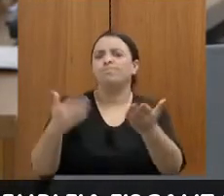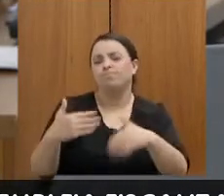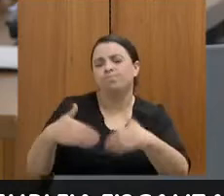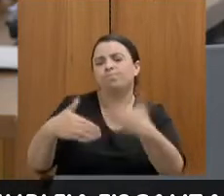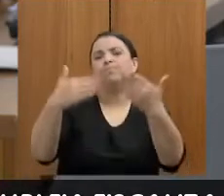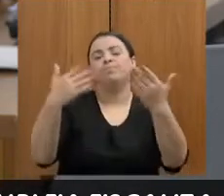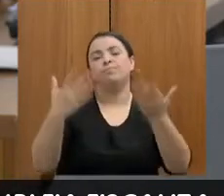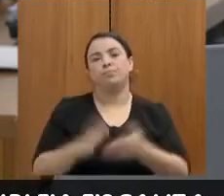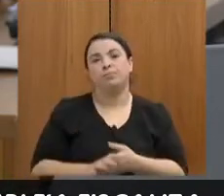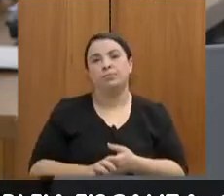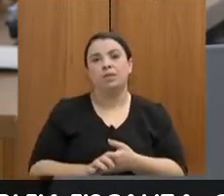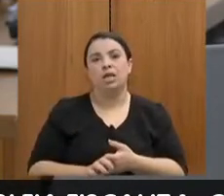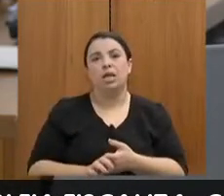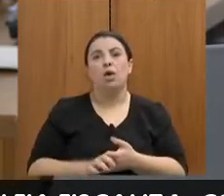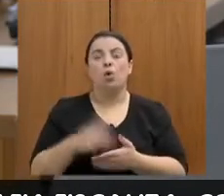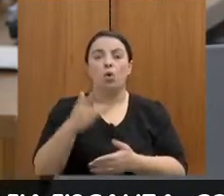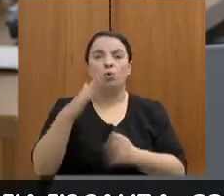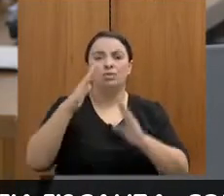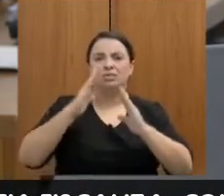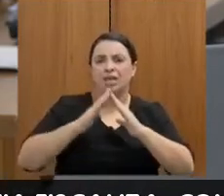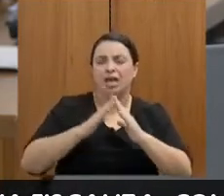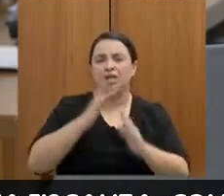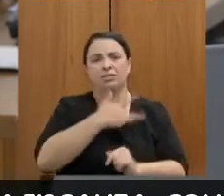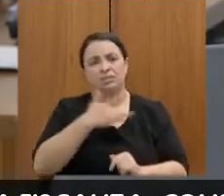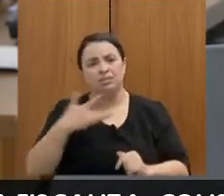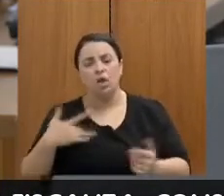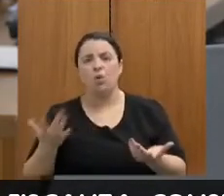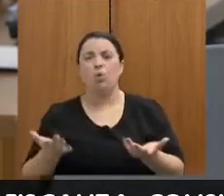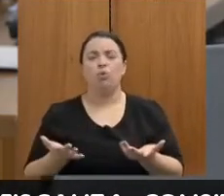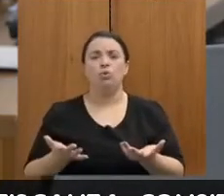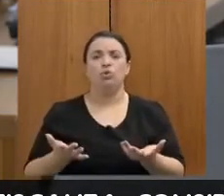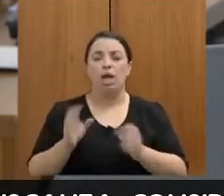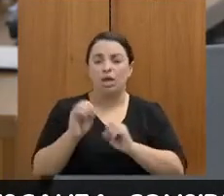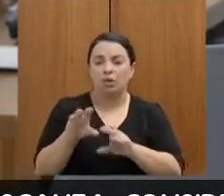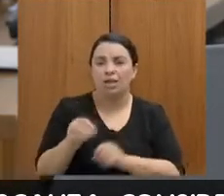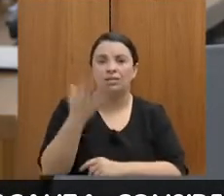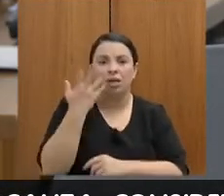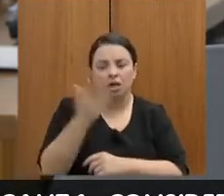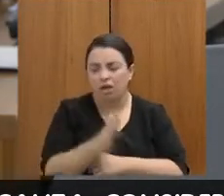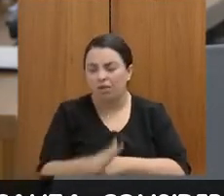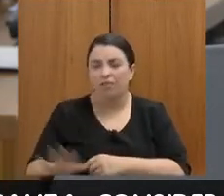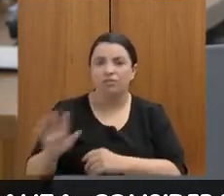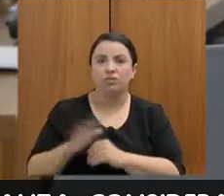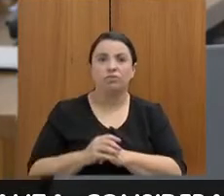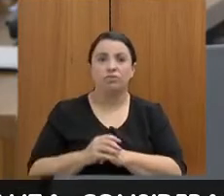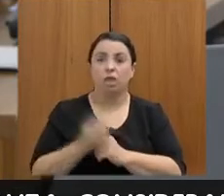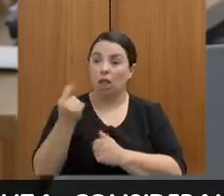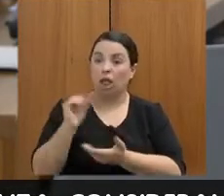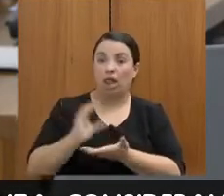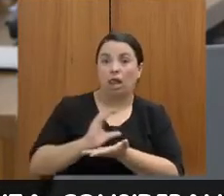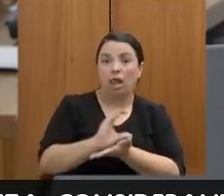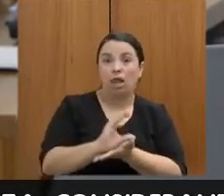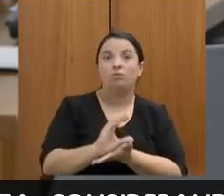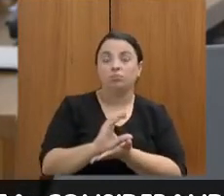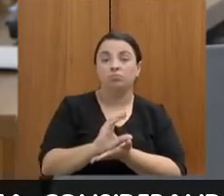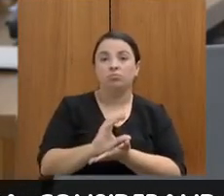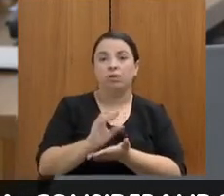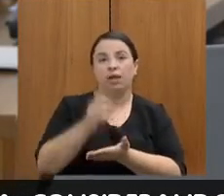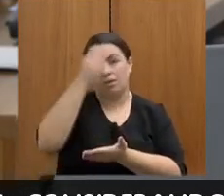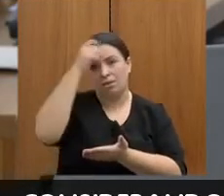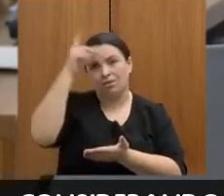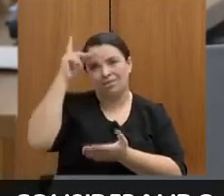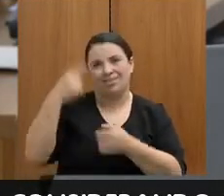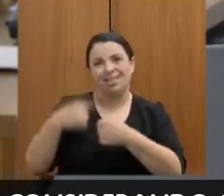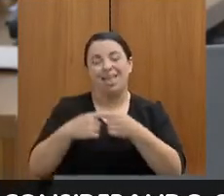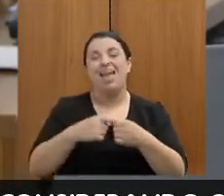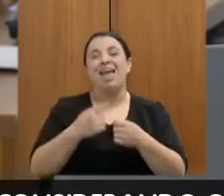são as creches, a educação infantil para as nossas crianças. Repasse para os municípios em dia é melhoria da qualidade de vida da